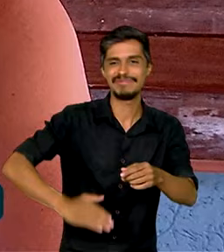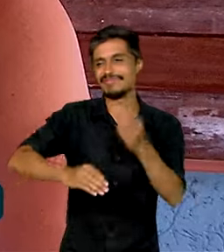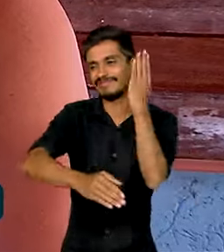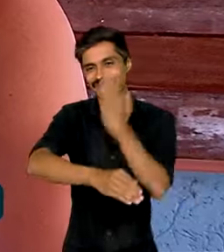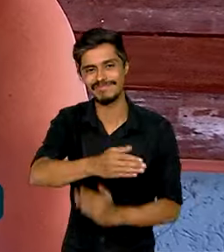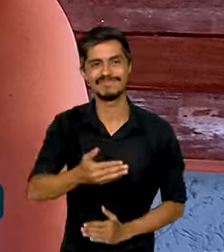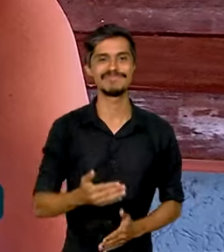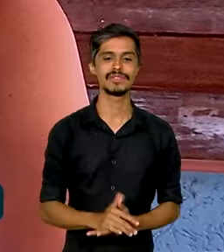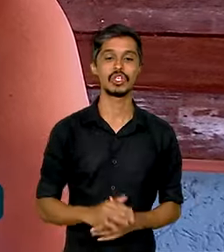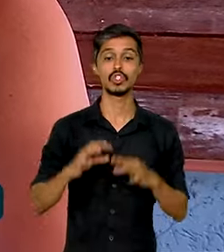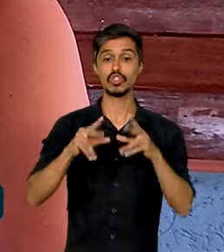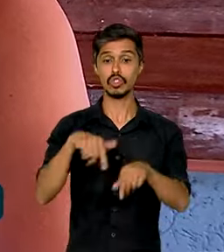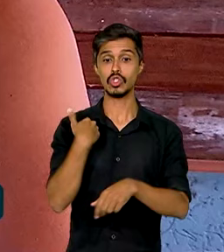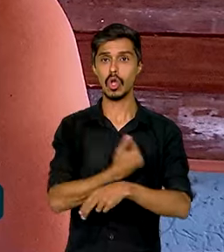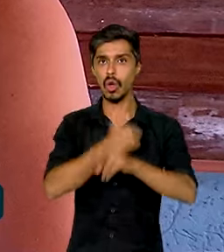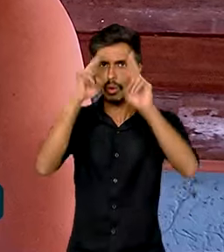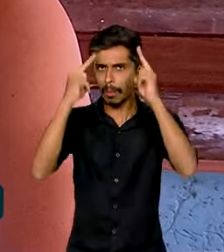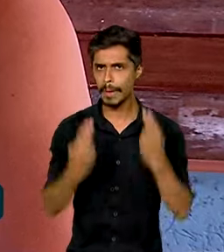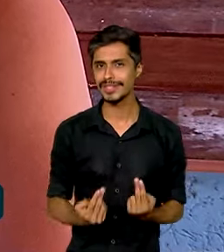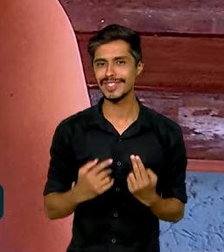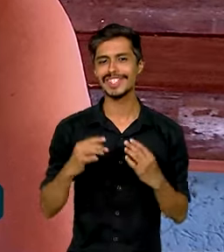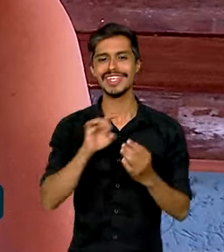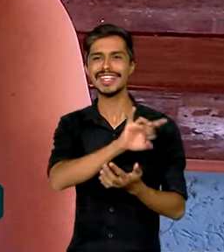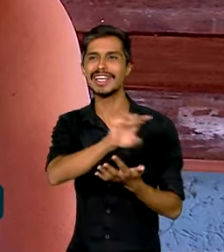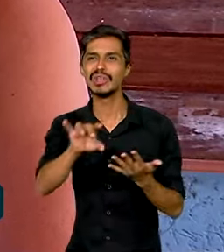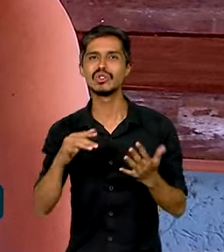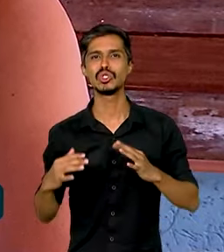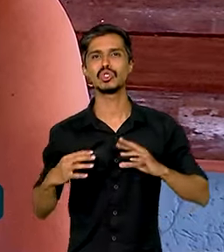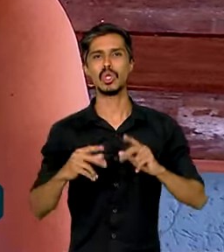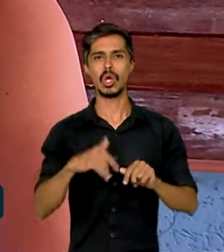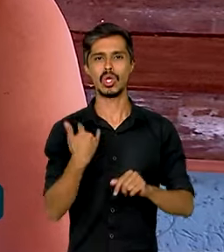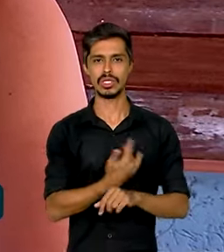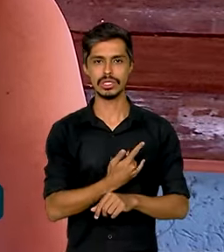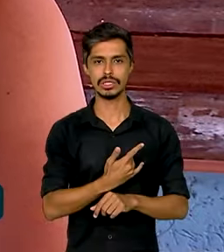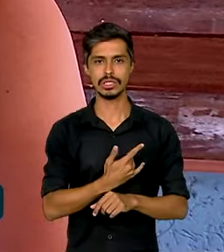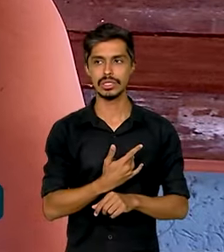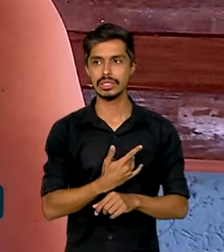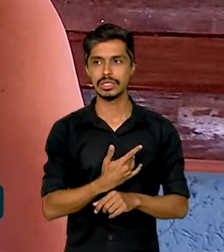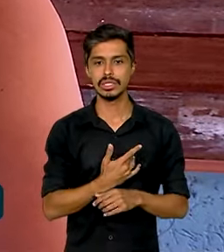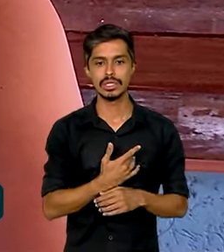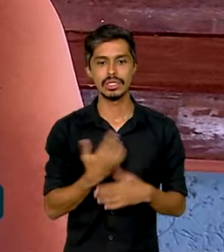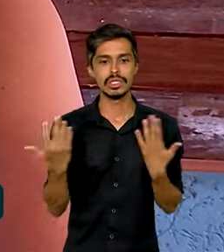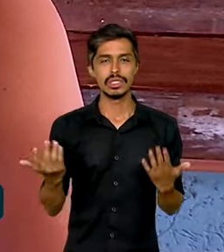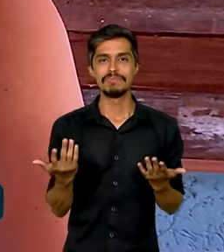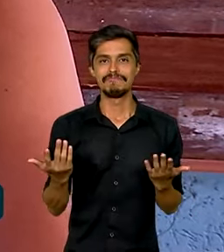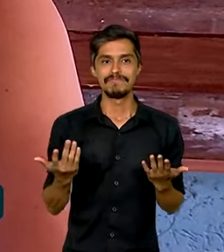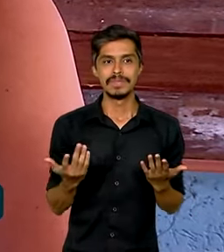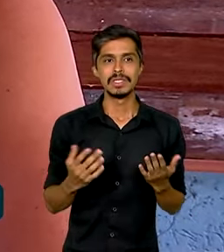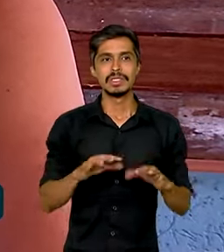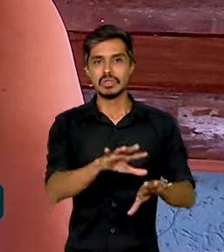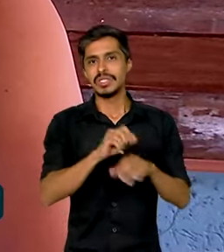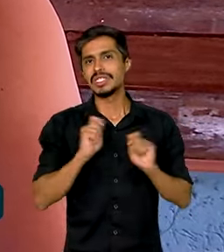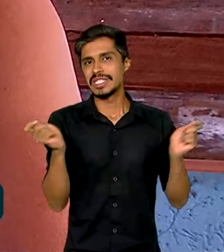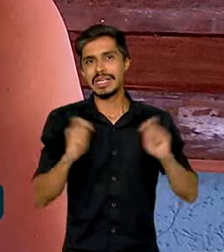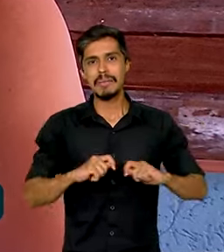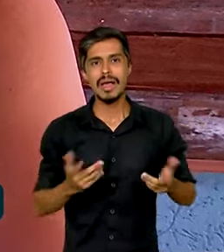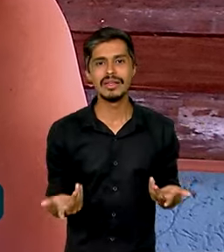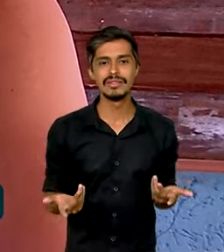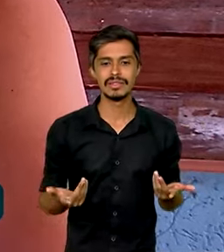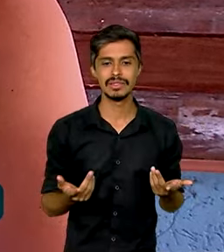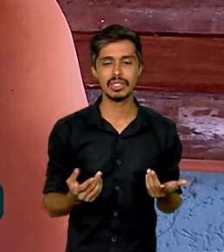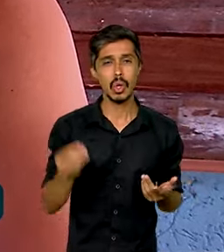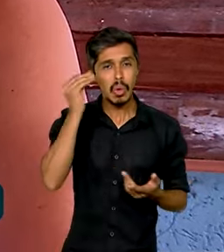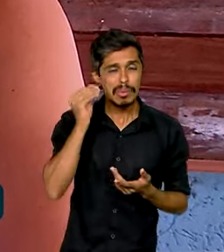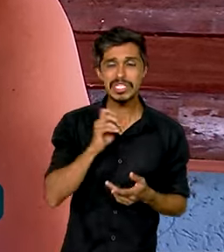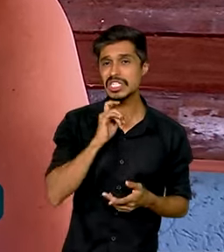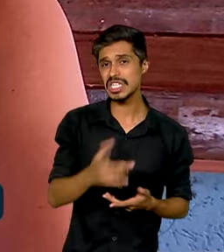Todos nós somos seres humanos e todos nós, todos nós, não estamos em escape de nenhum tipo de doença. E que não é culpa de